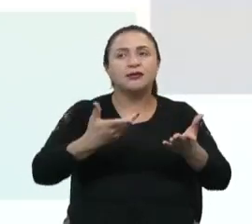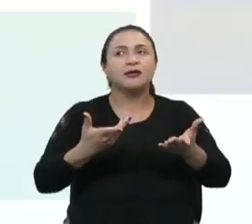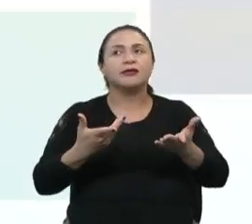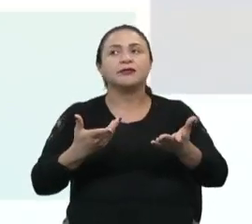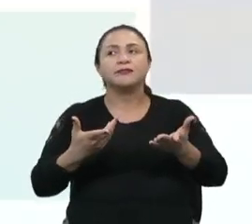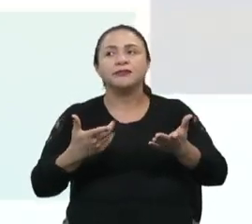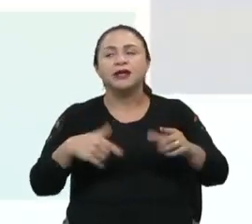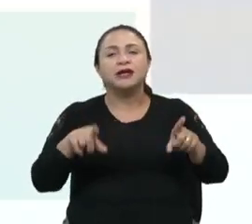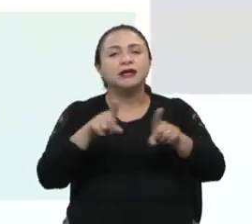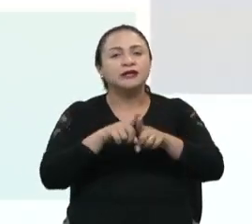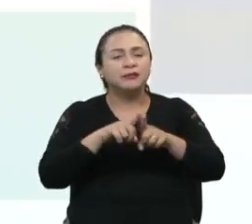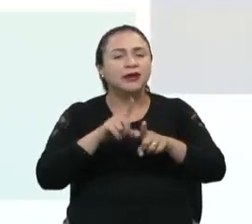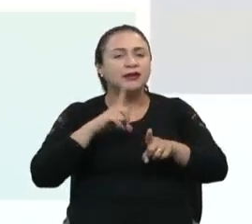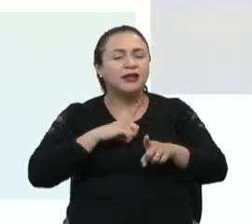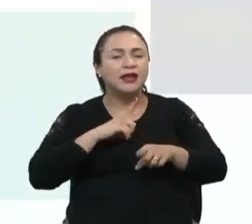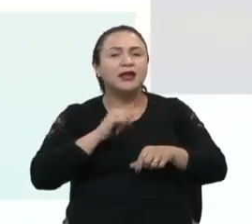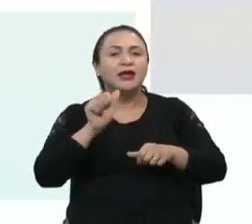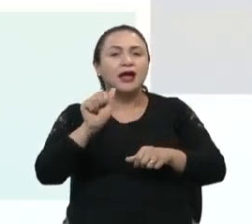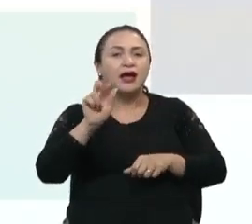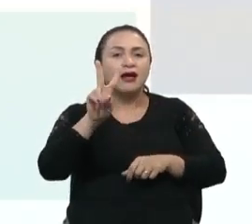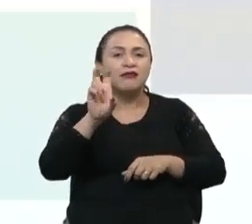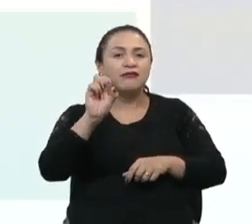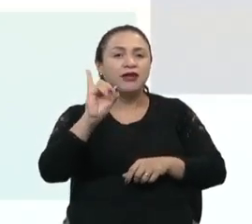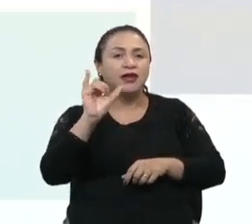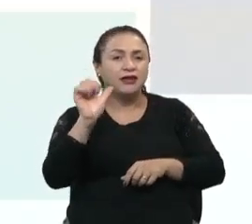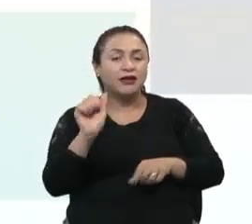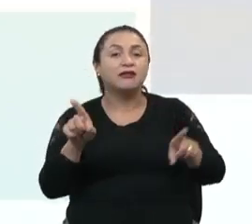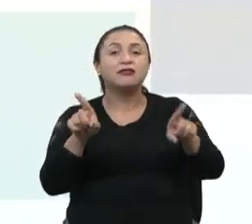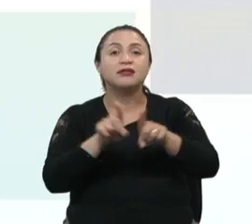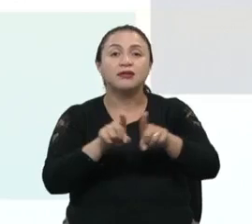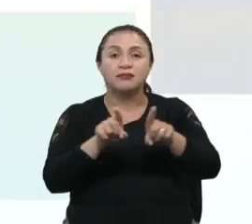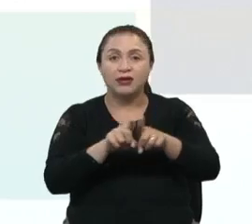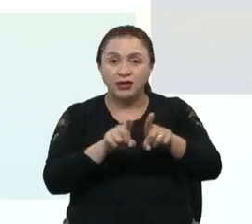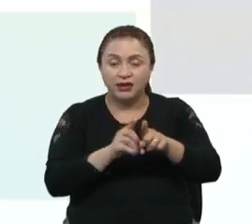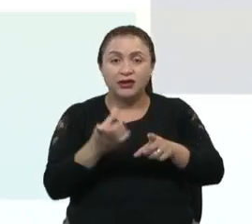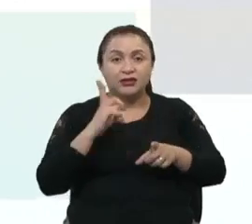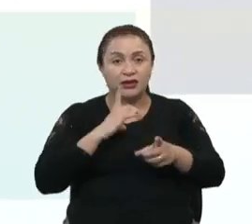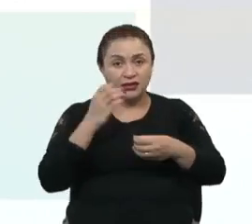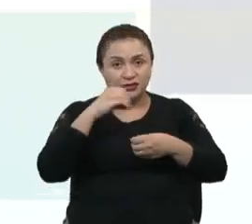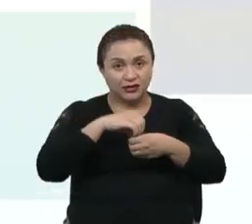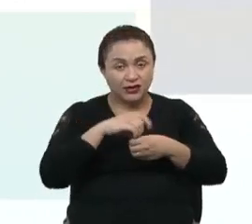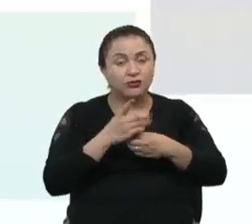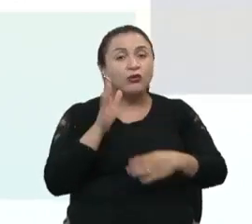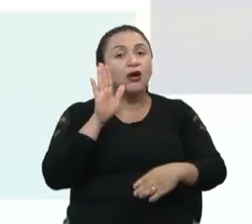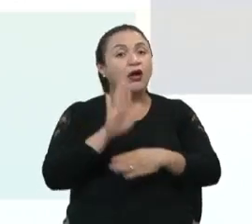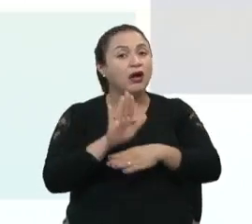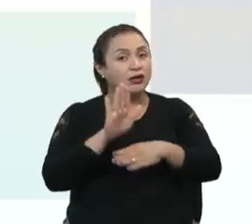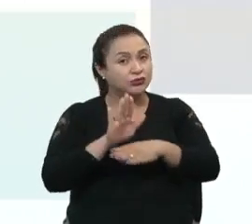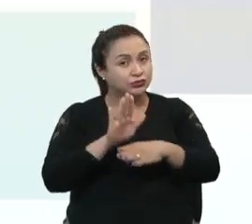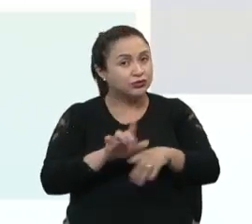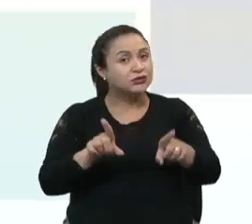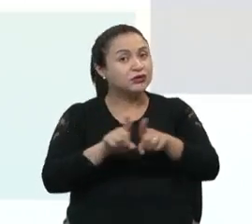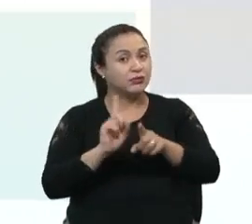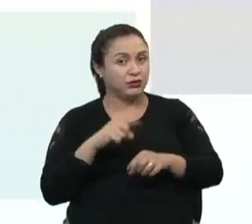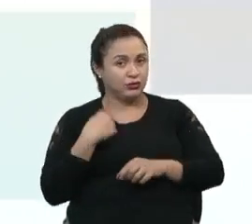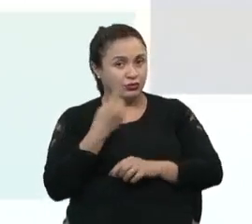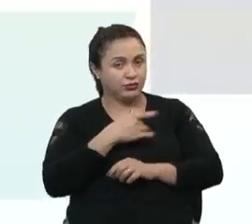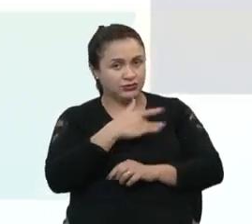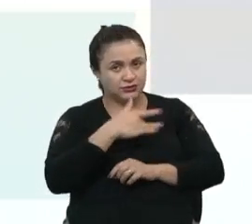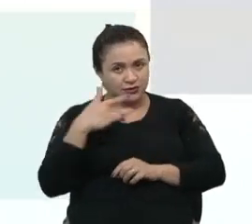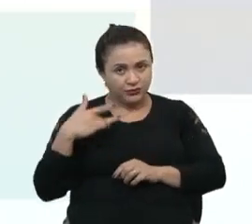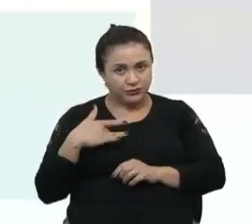em cereais, como a aveia. Então, eles vêm a contribuir bastante com a nossa saúde.